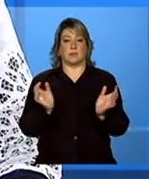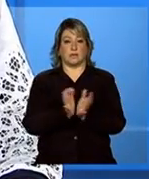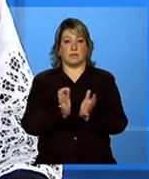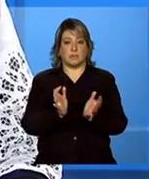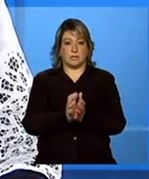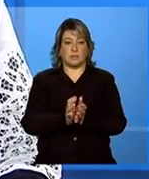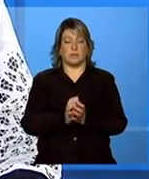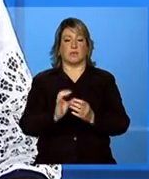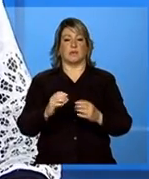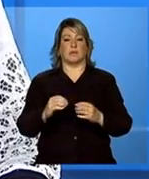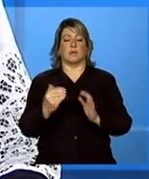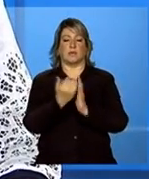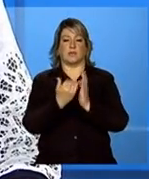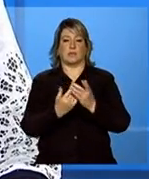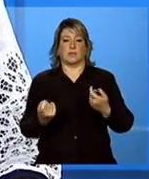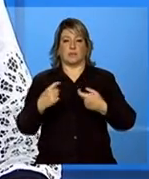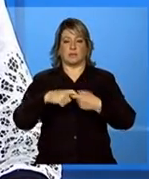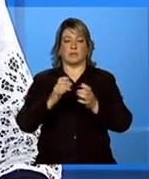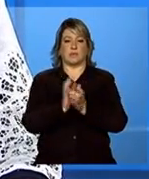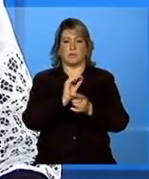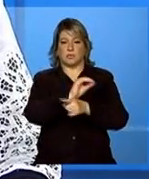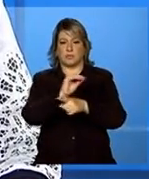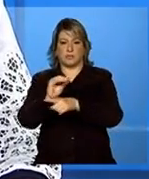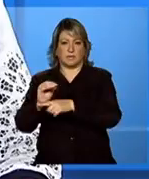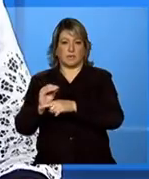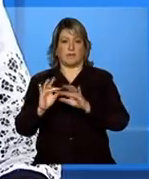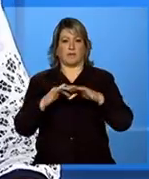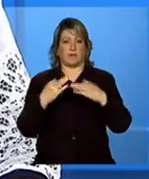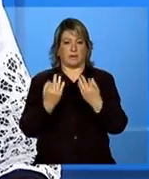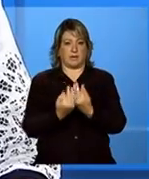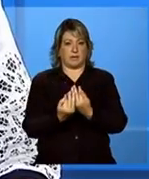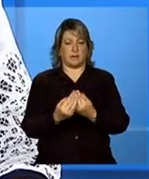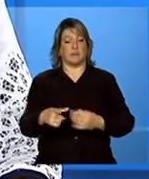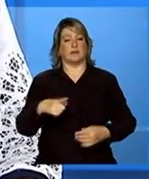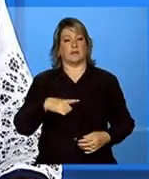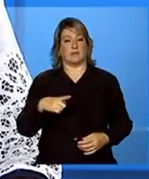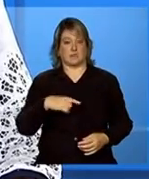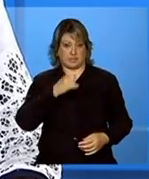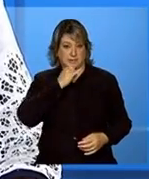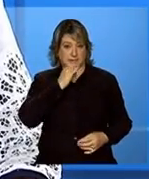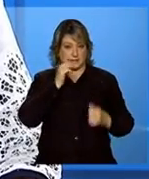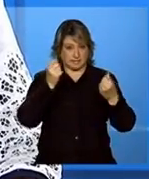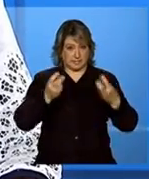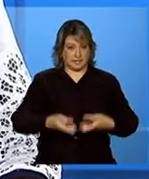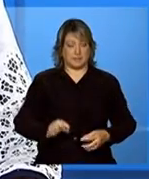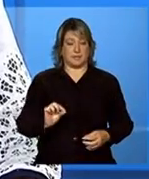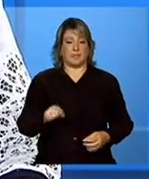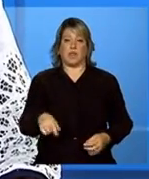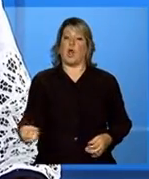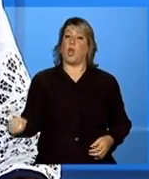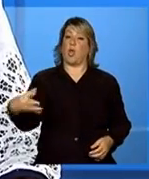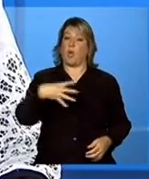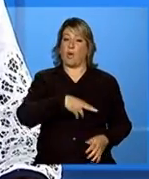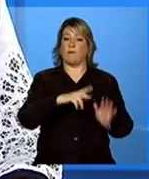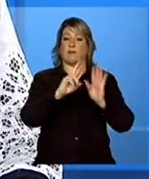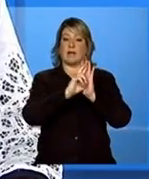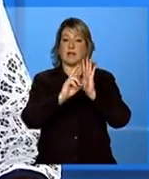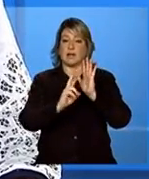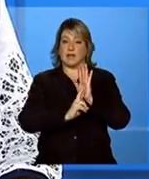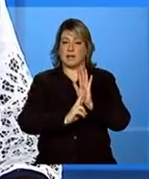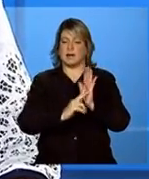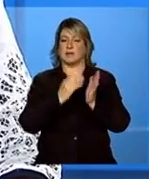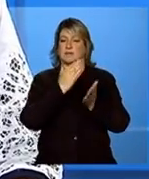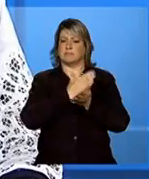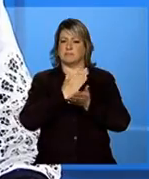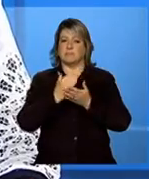acompanhamento familiar com registro no SICOM. Ou seja, são novas condições e procedimentos que